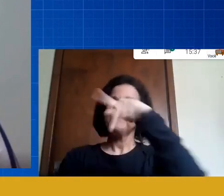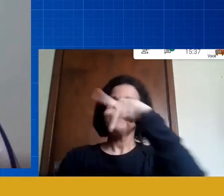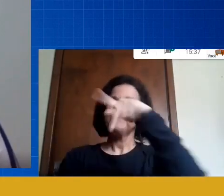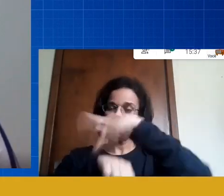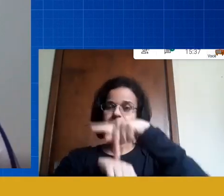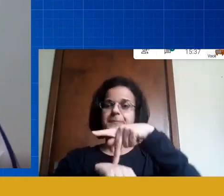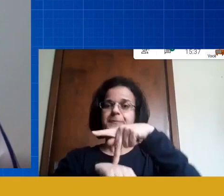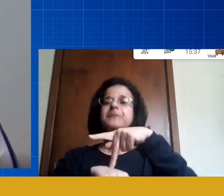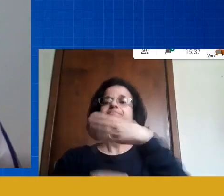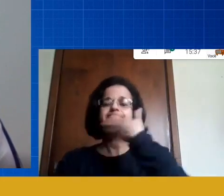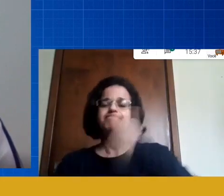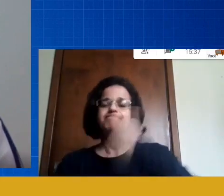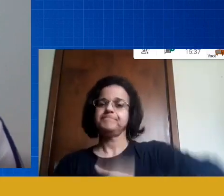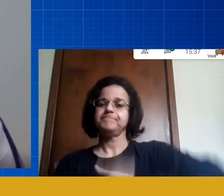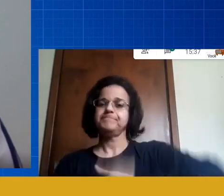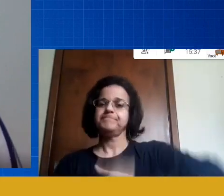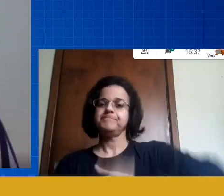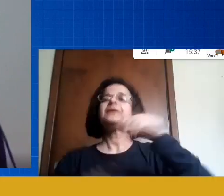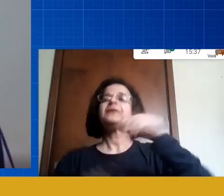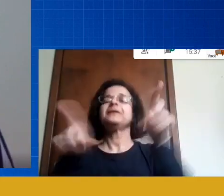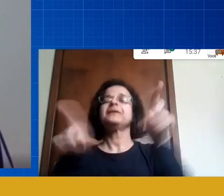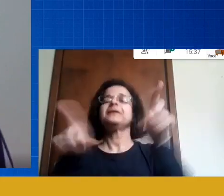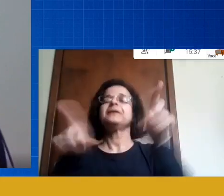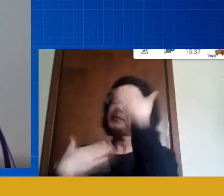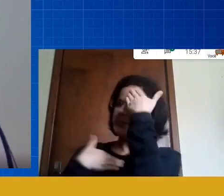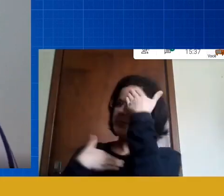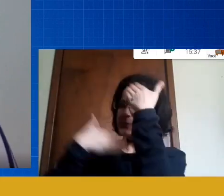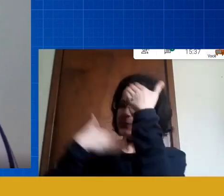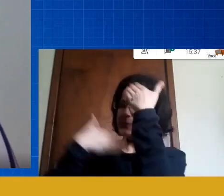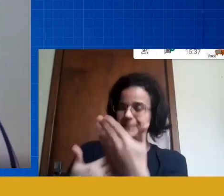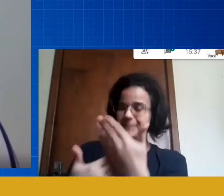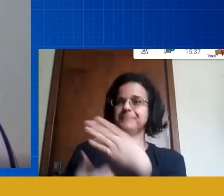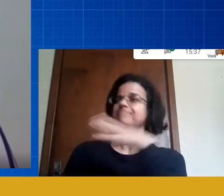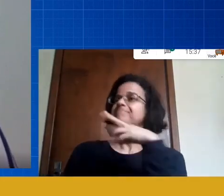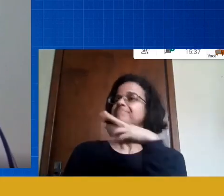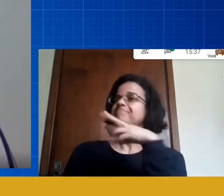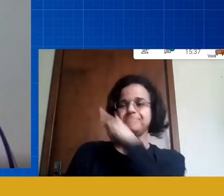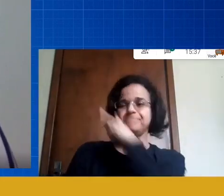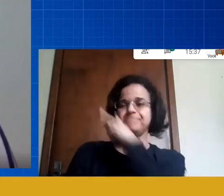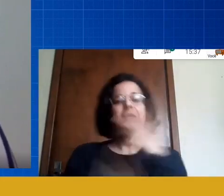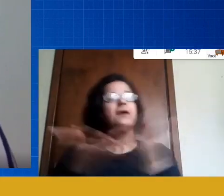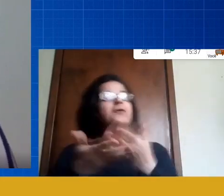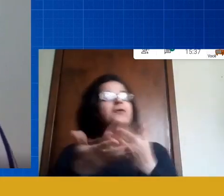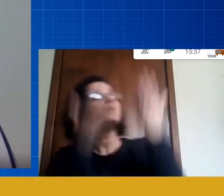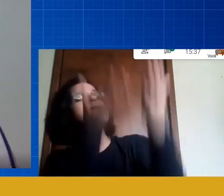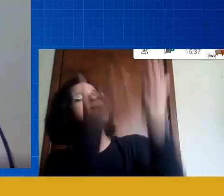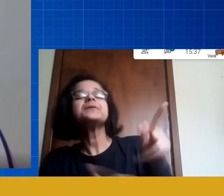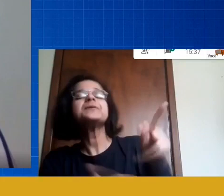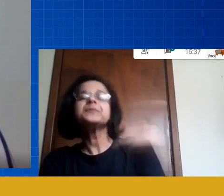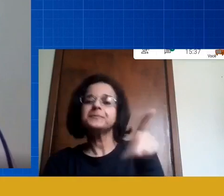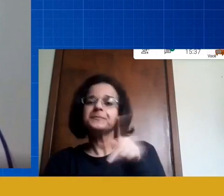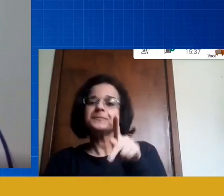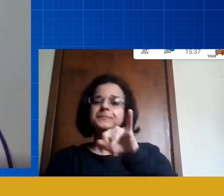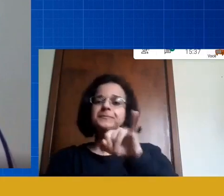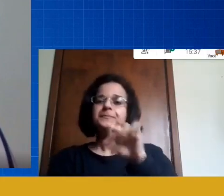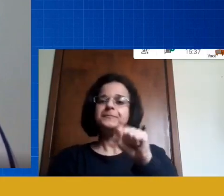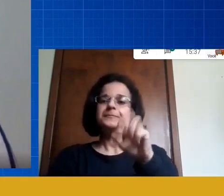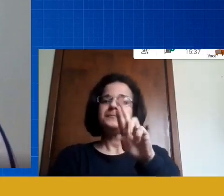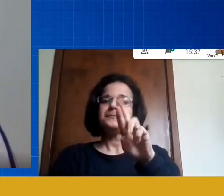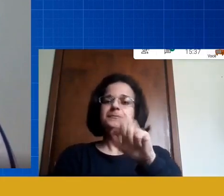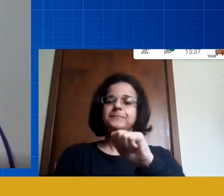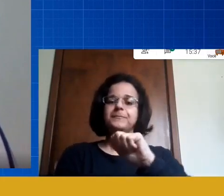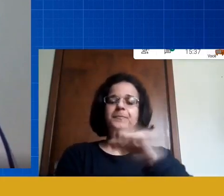professor Vicente Falcão e vou passar ao professor Israel pra falar as suas contribuições finais aí em relação à educação